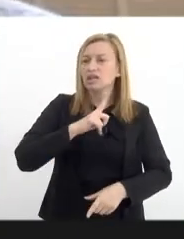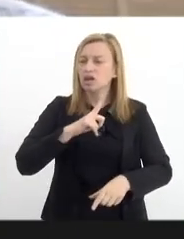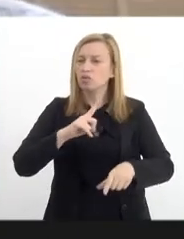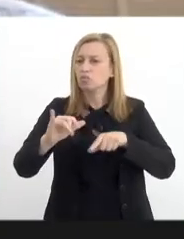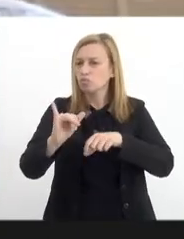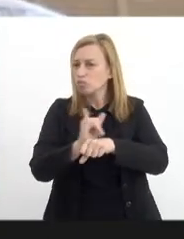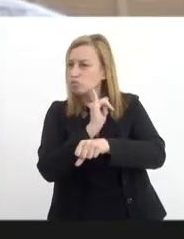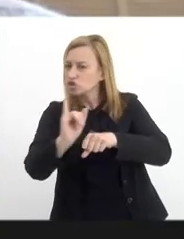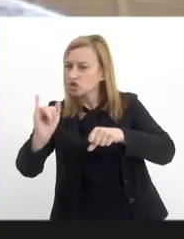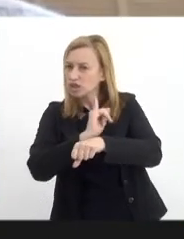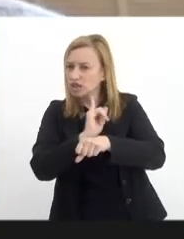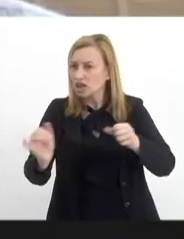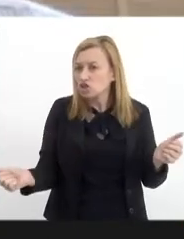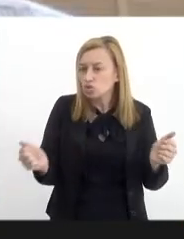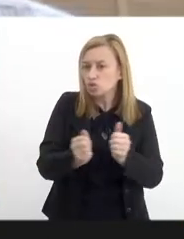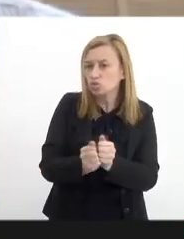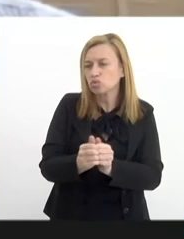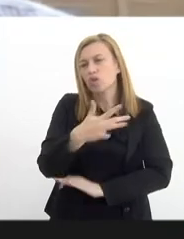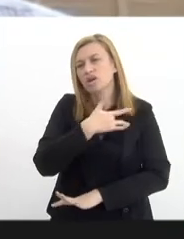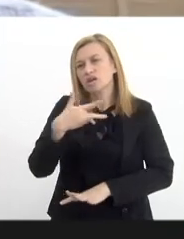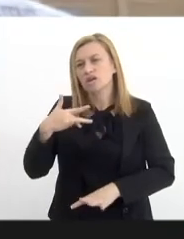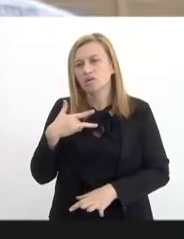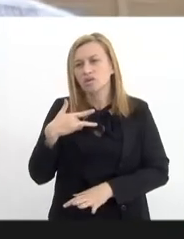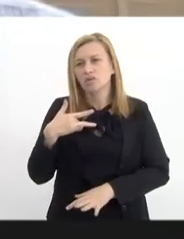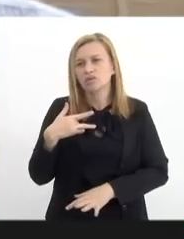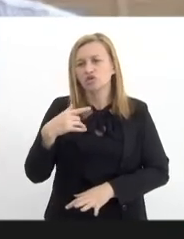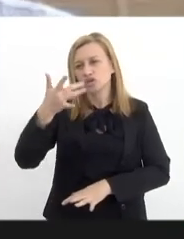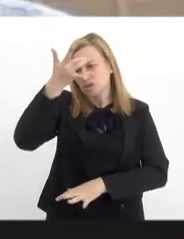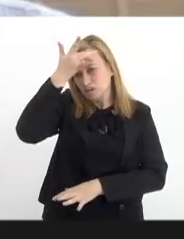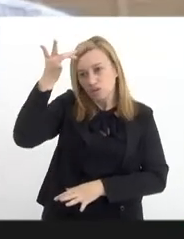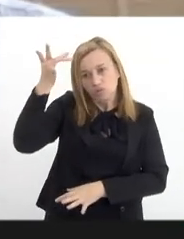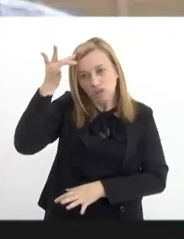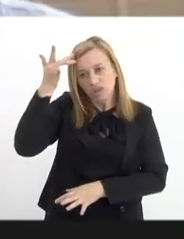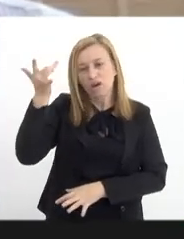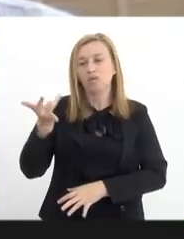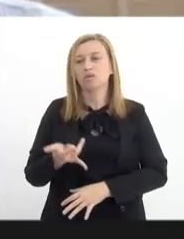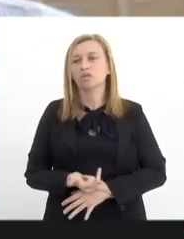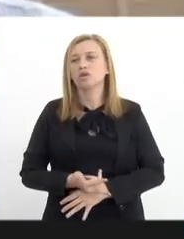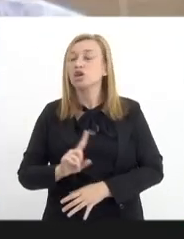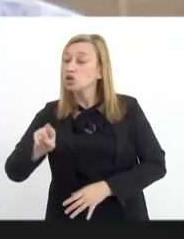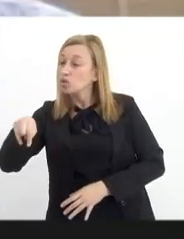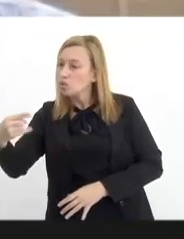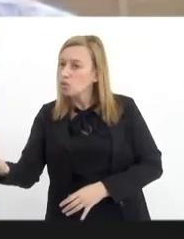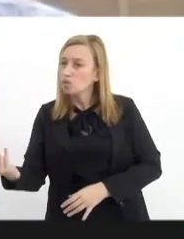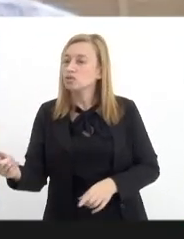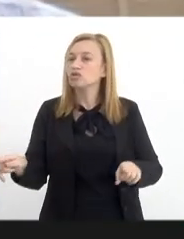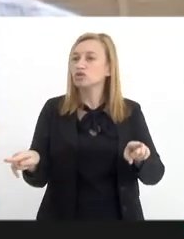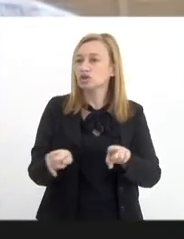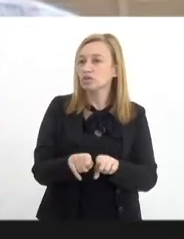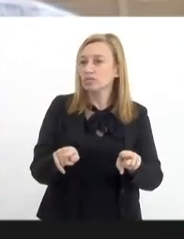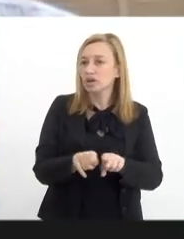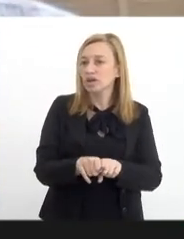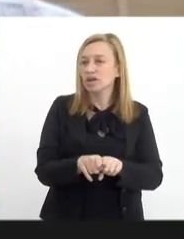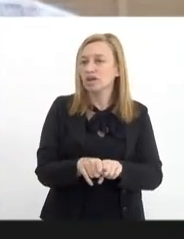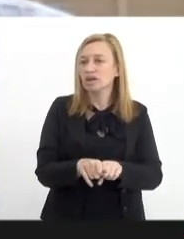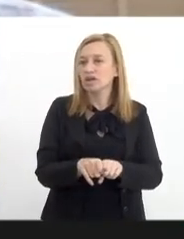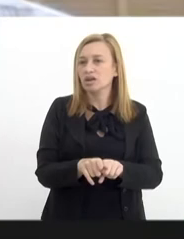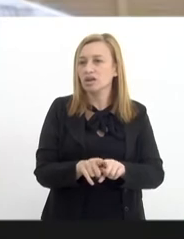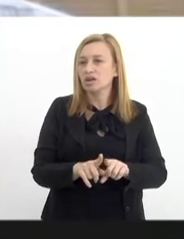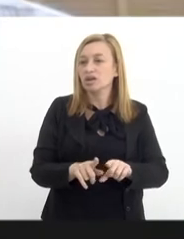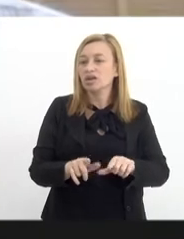junto à saúde, à saúde mental e outros equipamentos e a gente tem visto